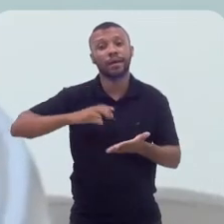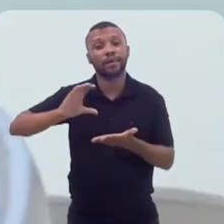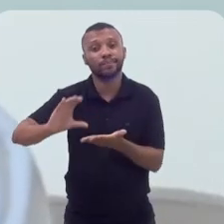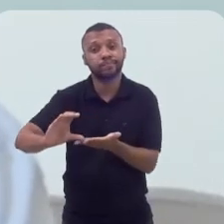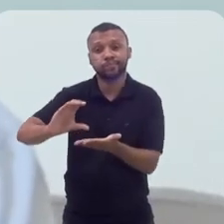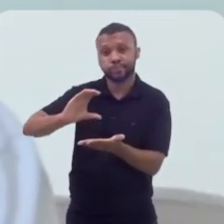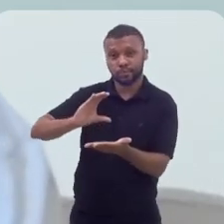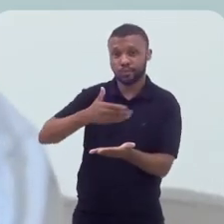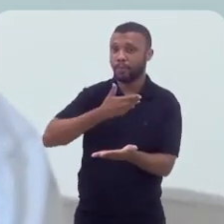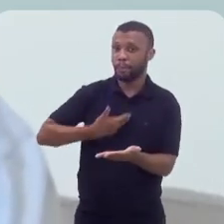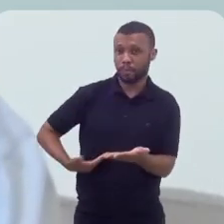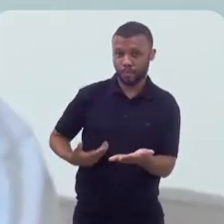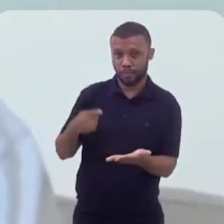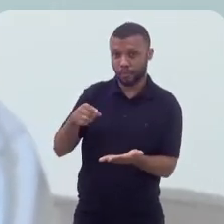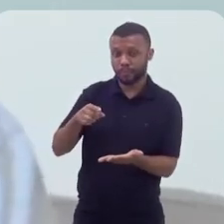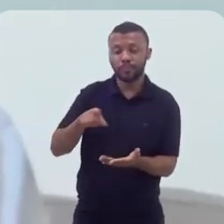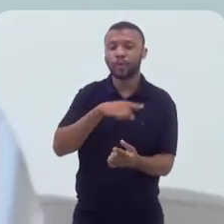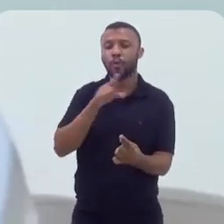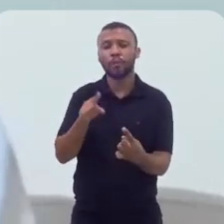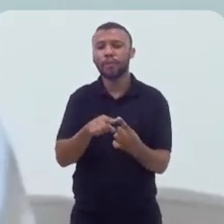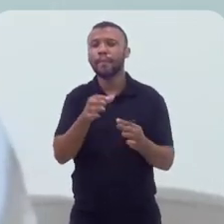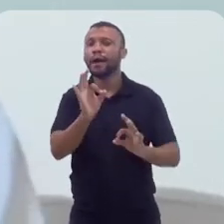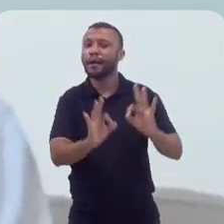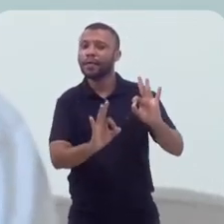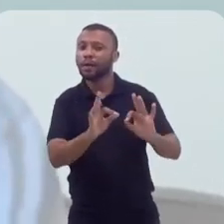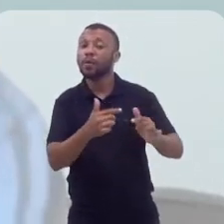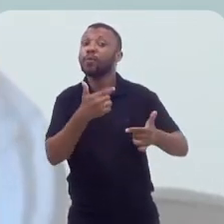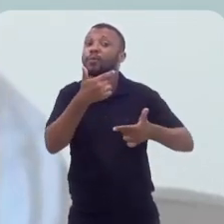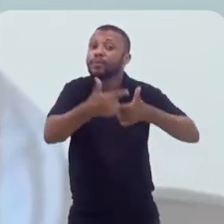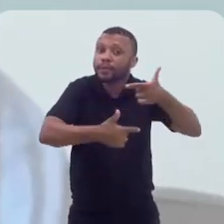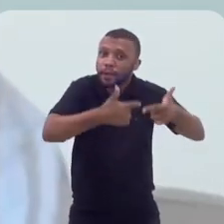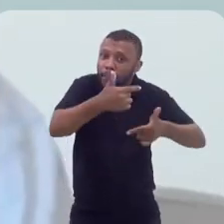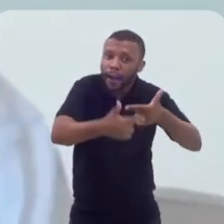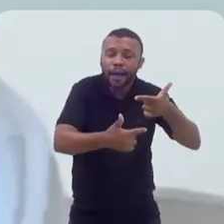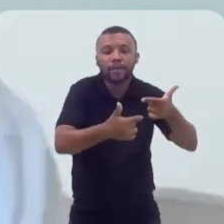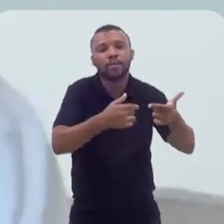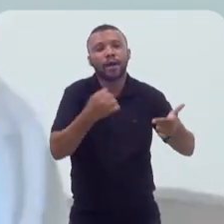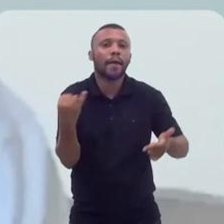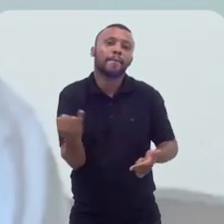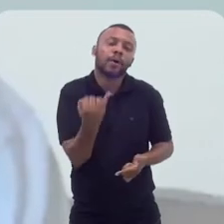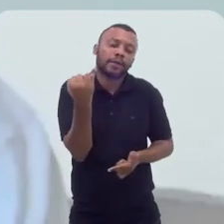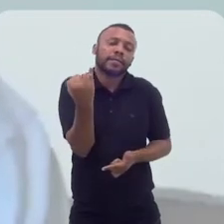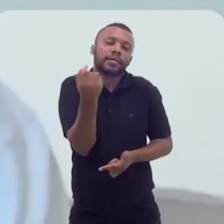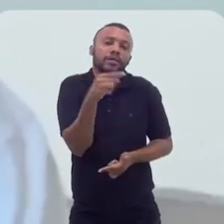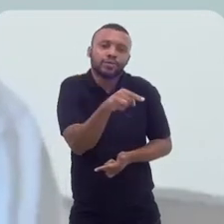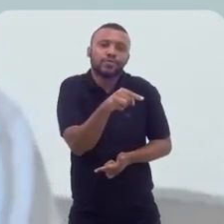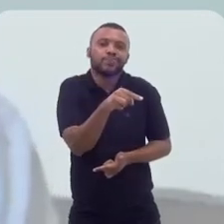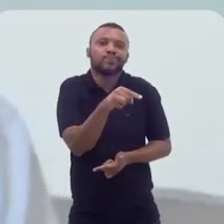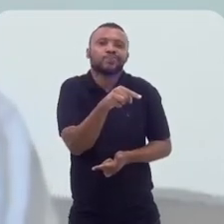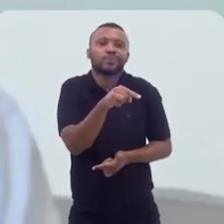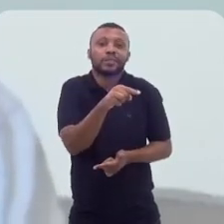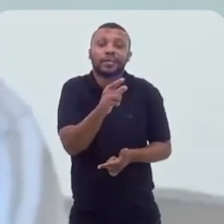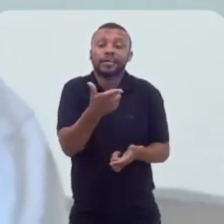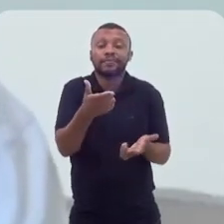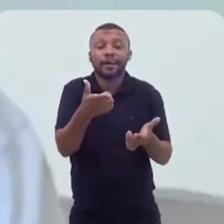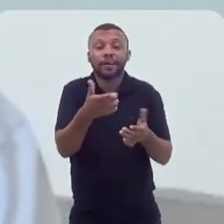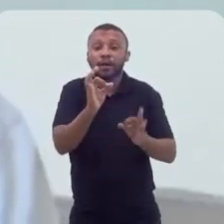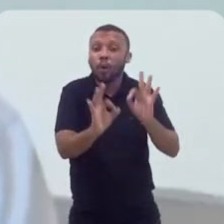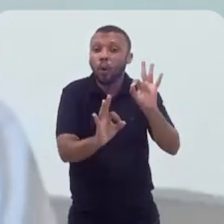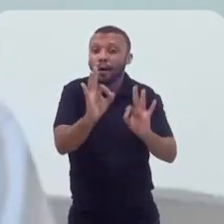recursos públicos para poder realizar uma atividade de utilidade pública fundamental e